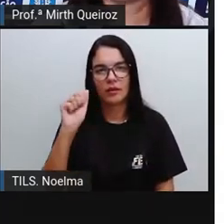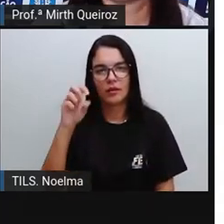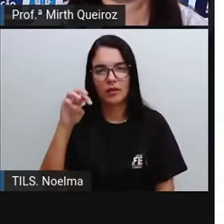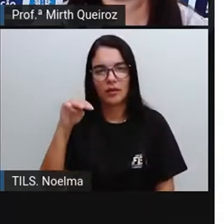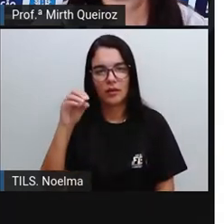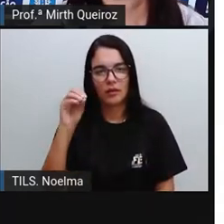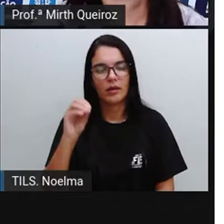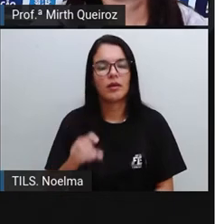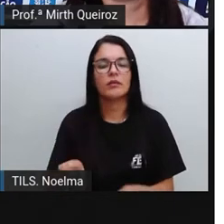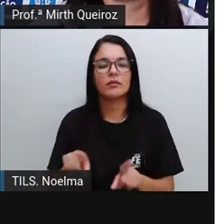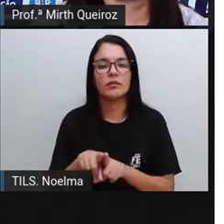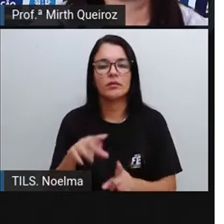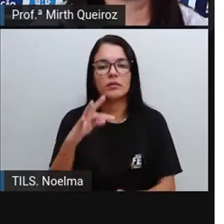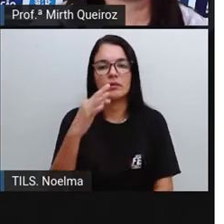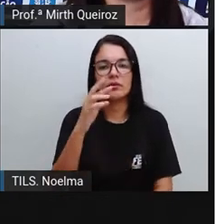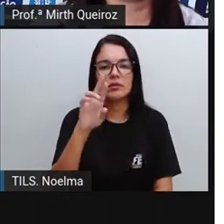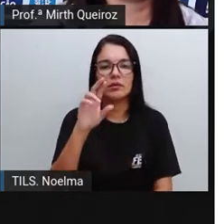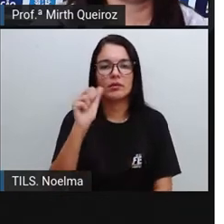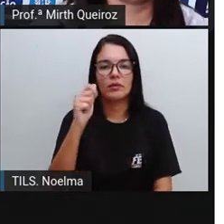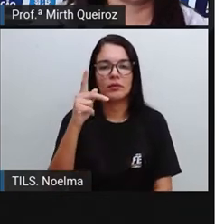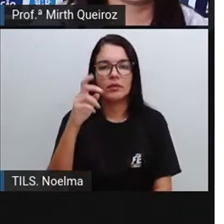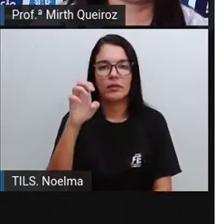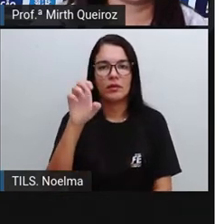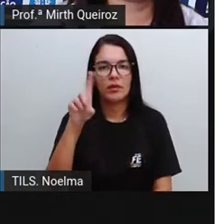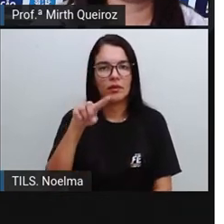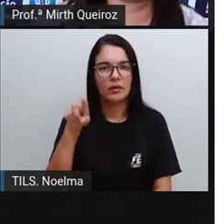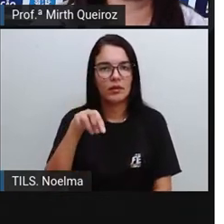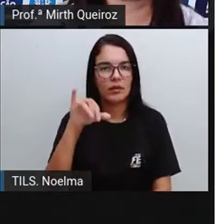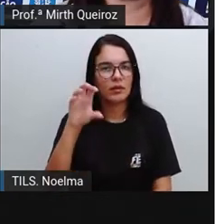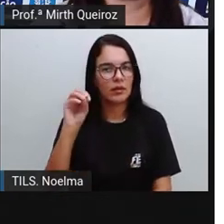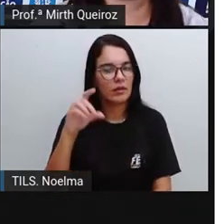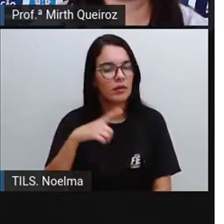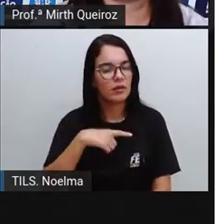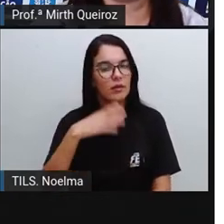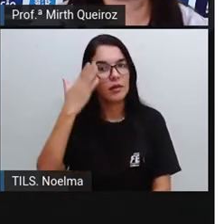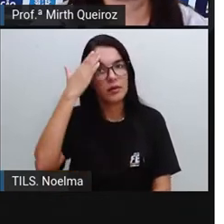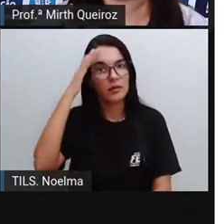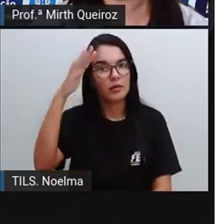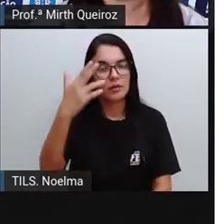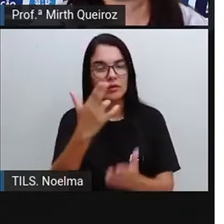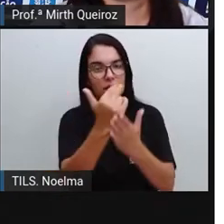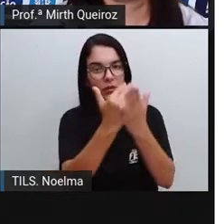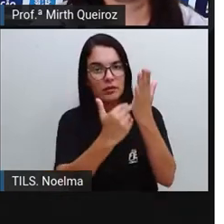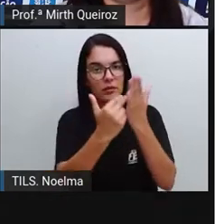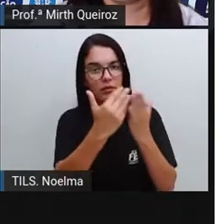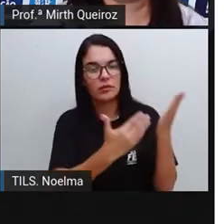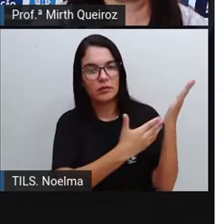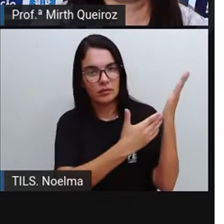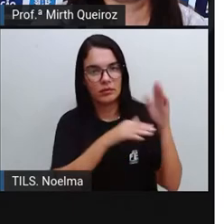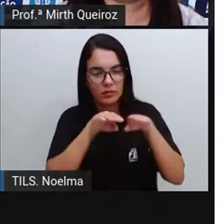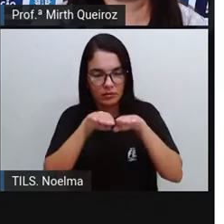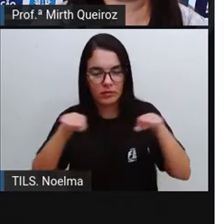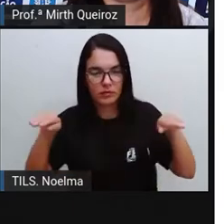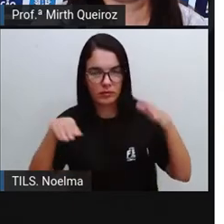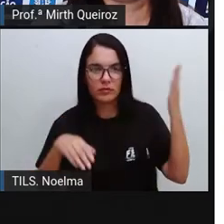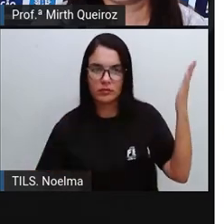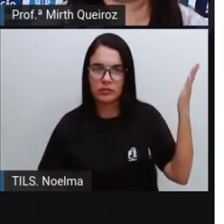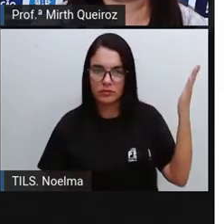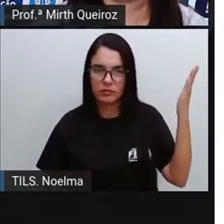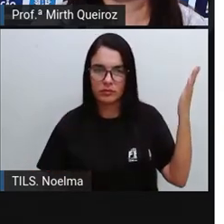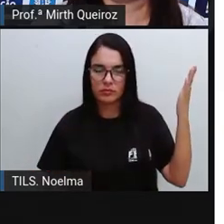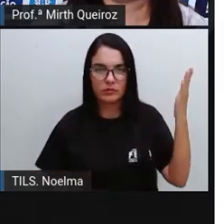trapézio, né? Que também é um outro tipo de quadrilátero. Essas são as principais figuras planas. Triângulo,